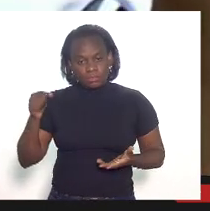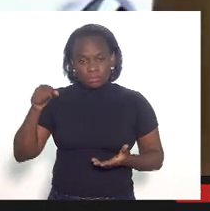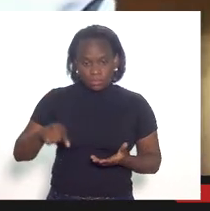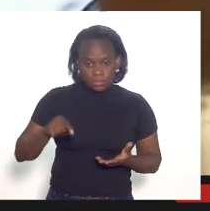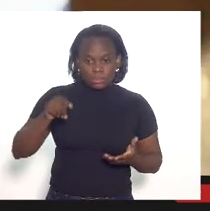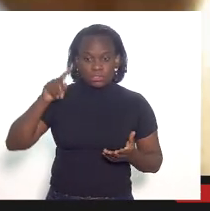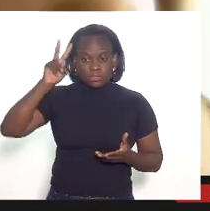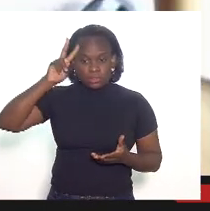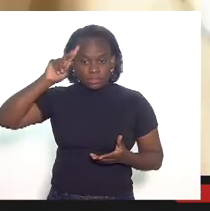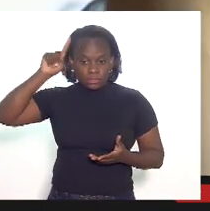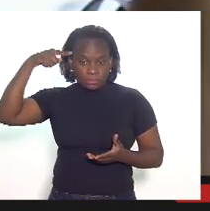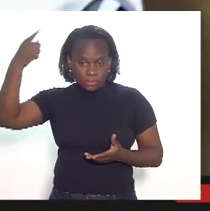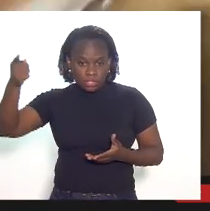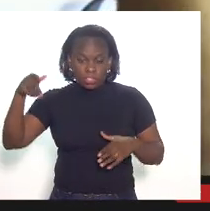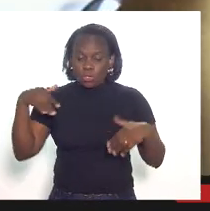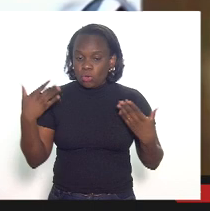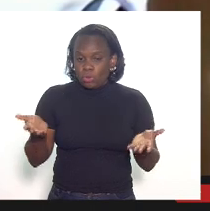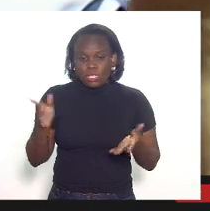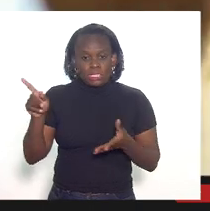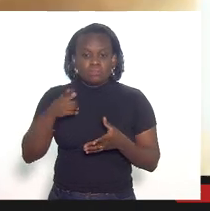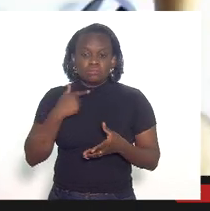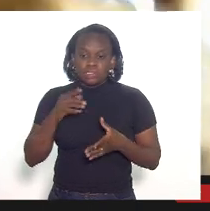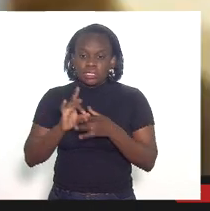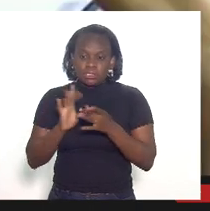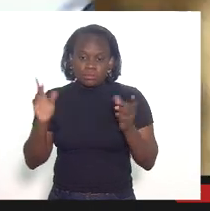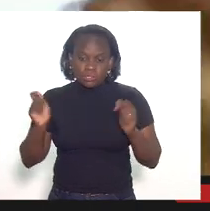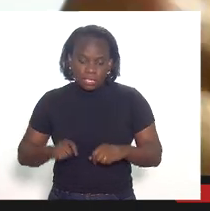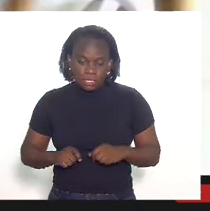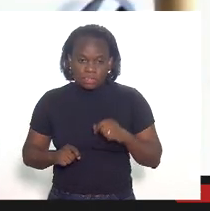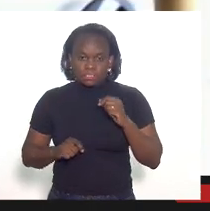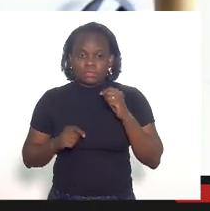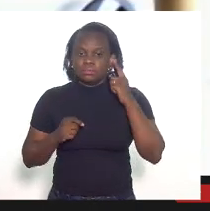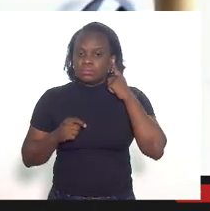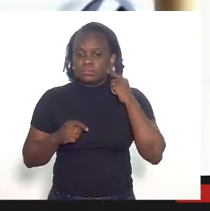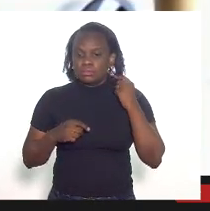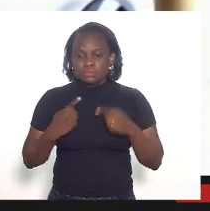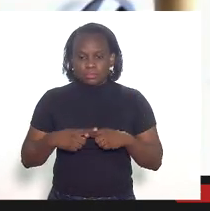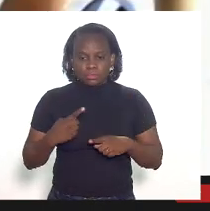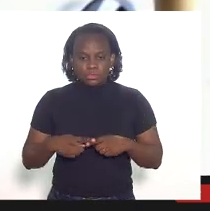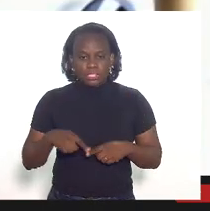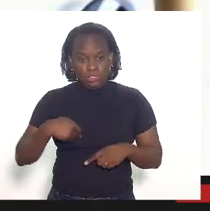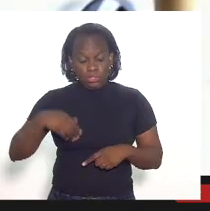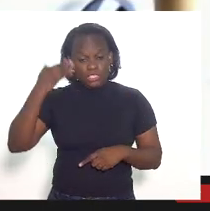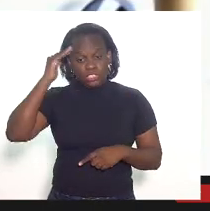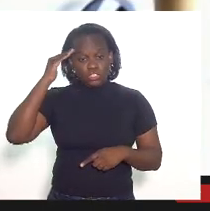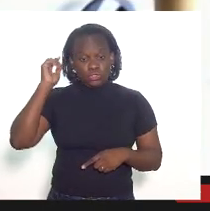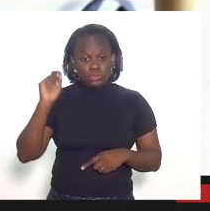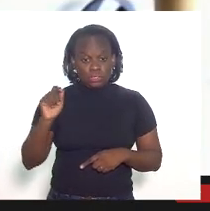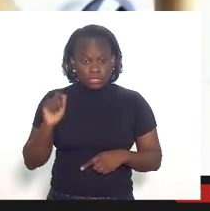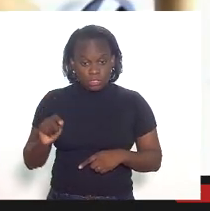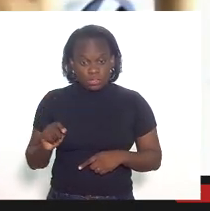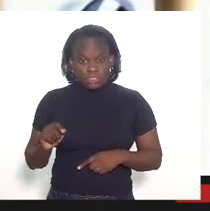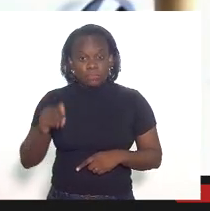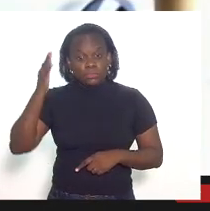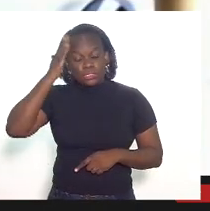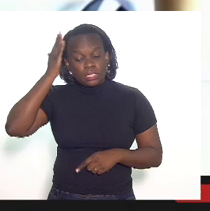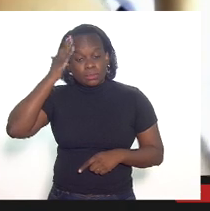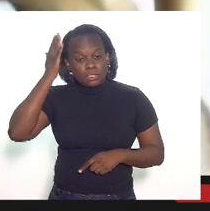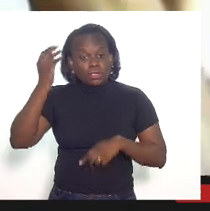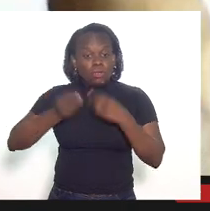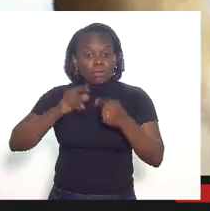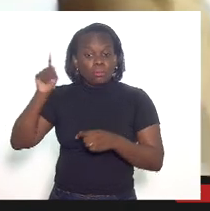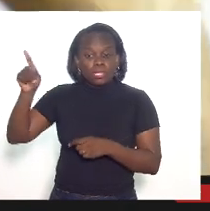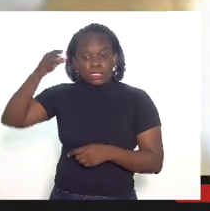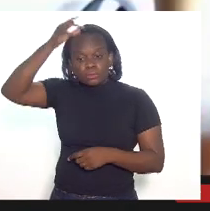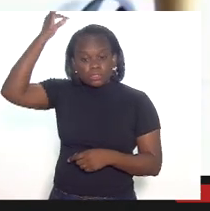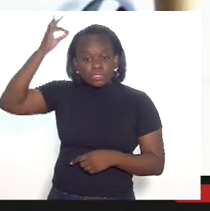próxima segunda ou quando ele puder porque no meu entendimento é bom saber como é que o Espírito